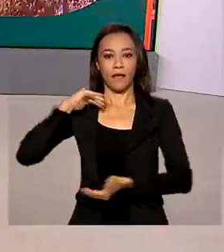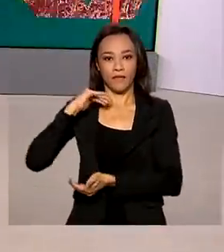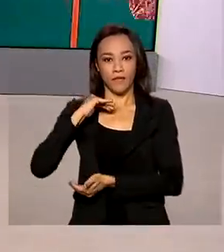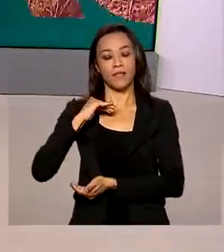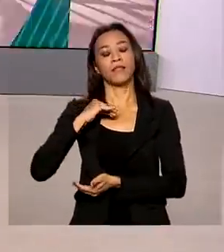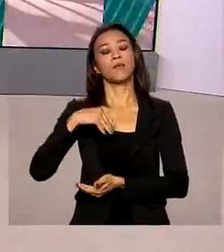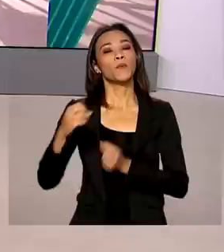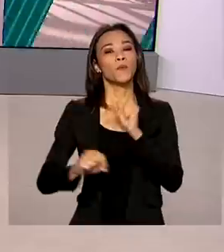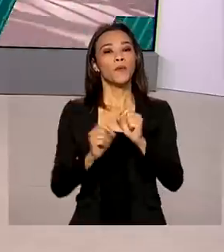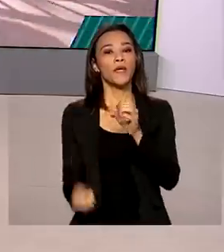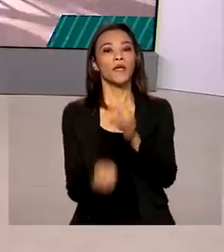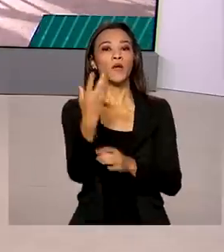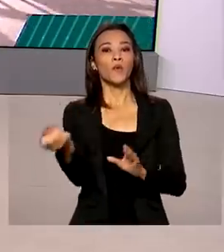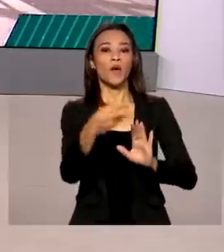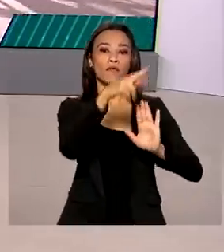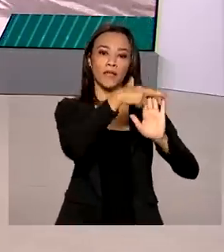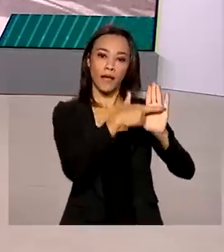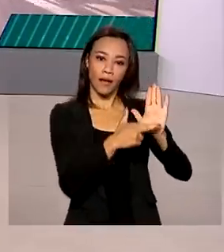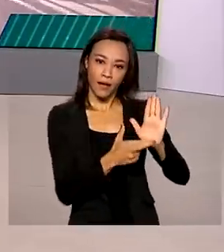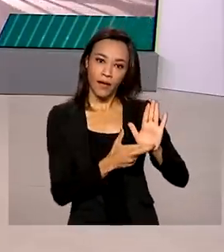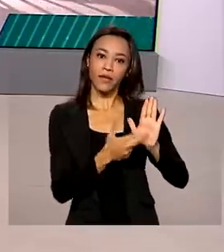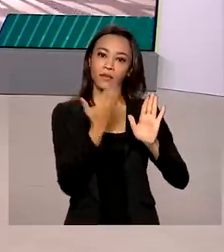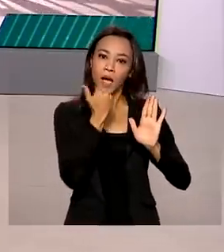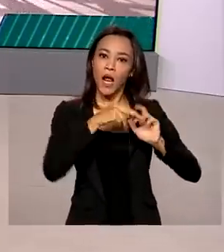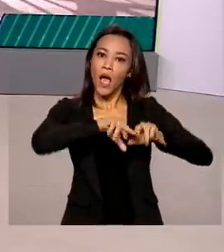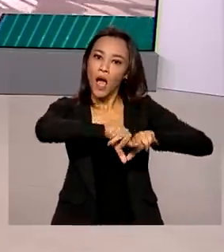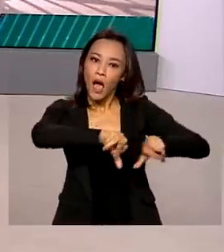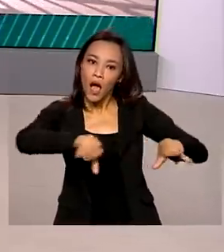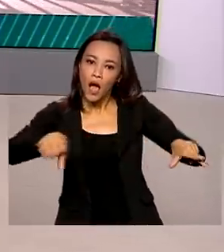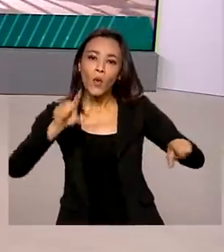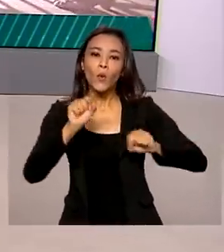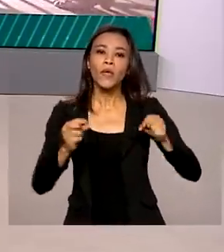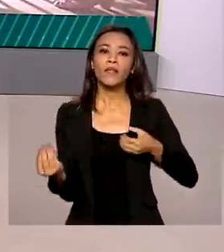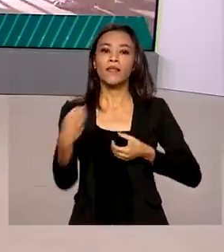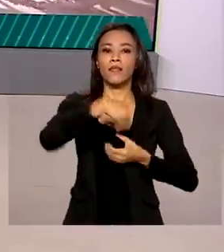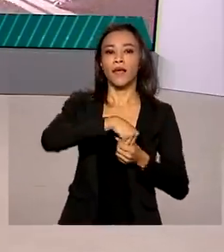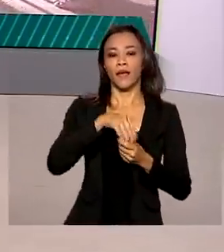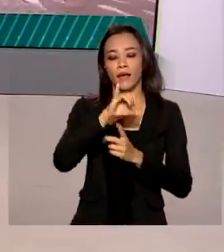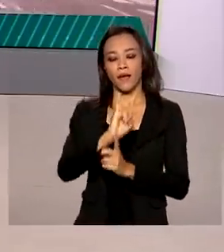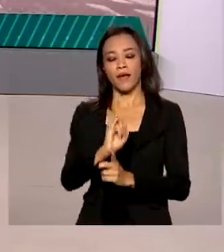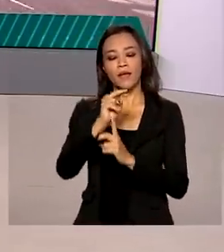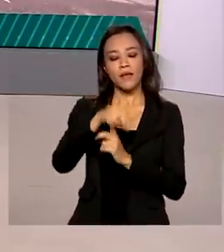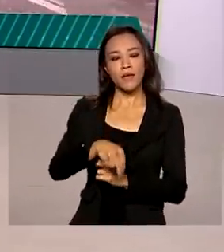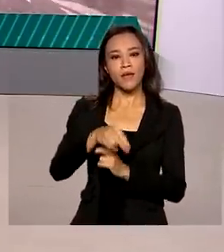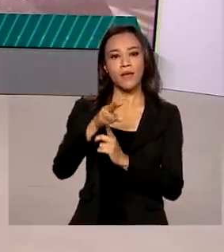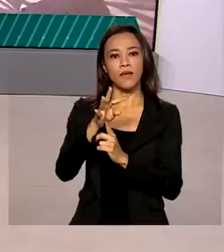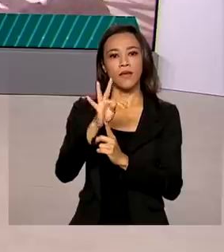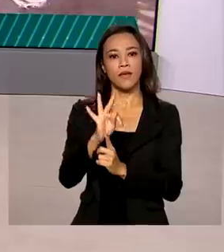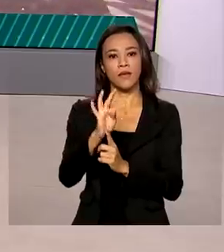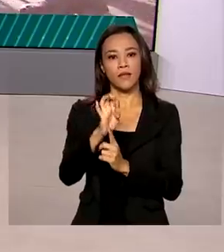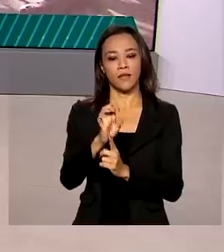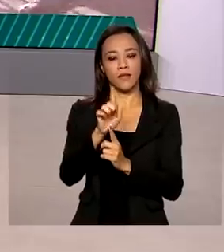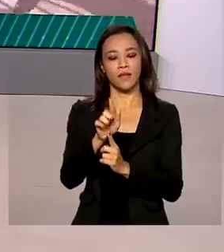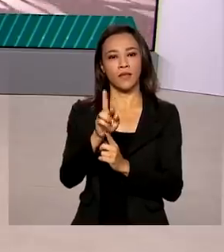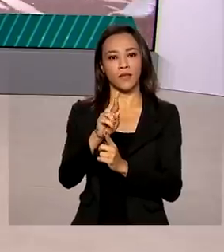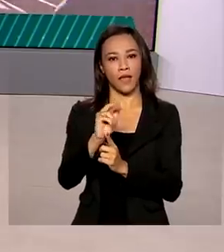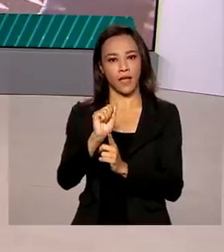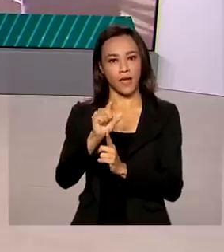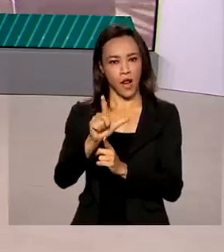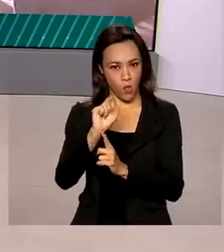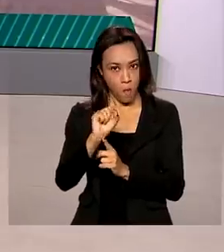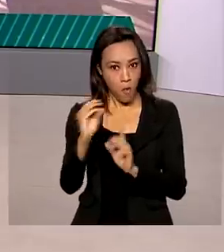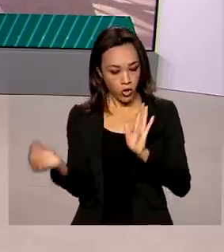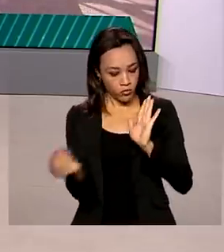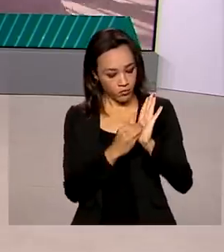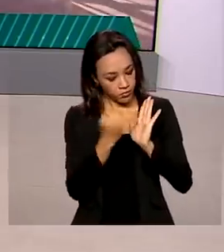alimentícios à base de cereais. A partir de abril do ano que vem, o termo integral só poderá aparecer nas embalagens